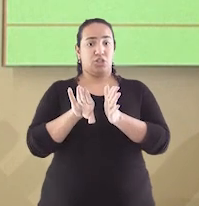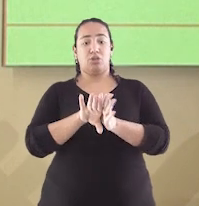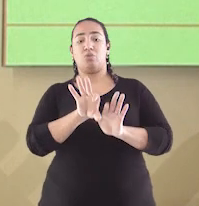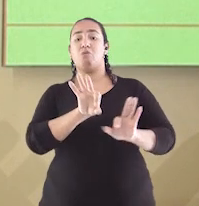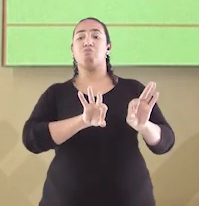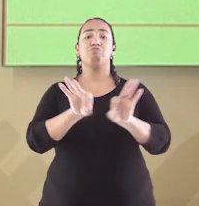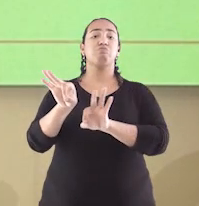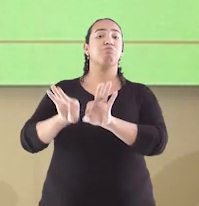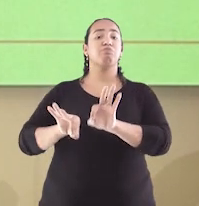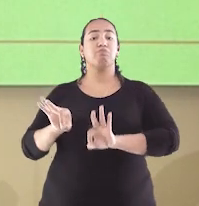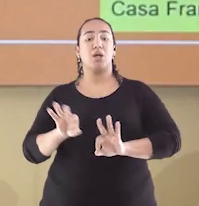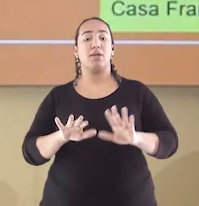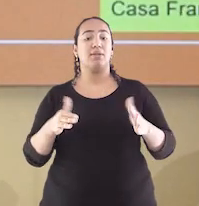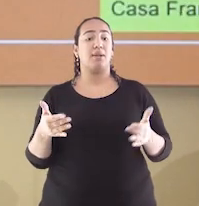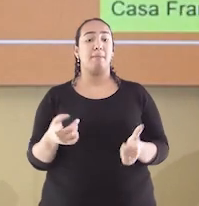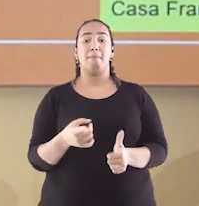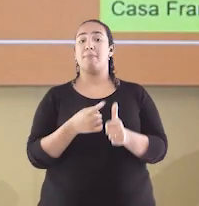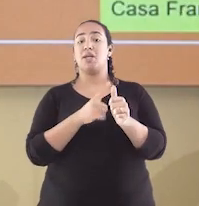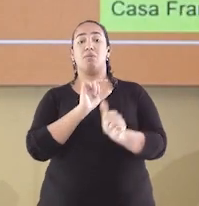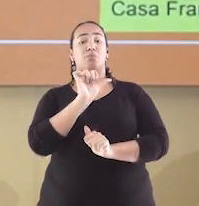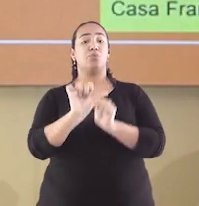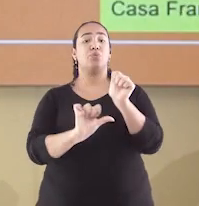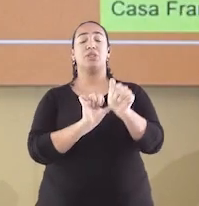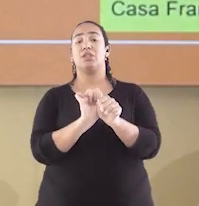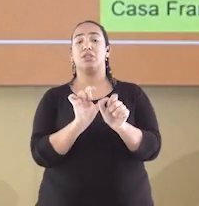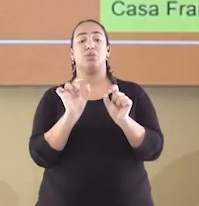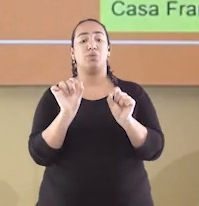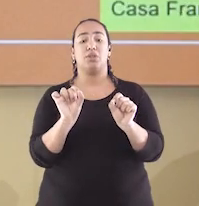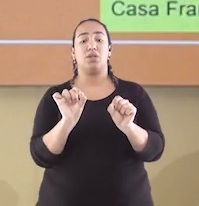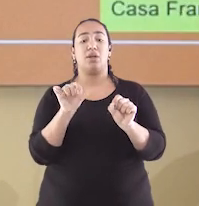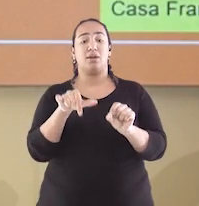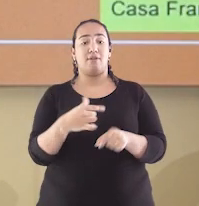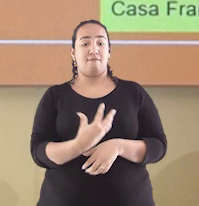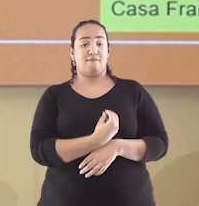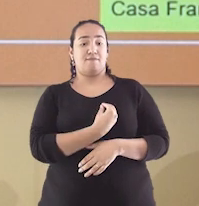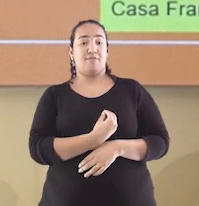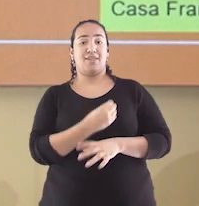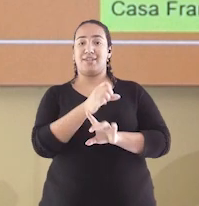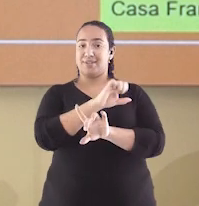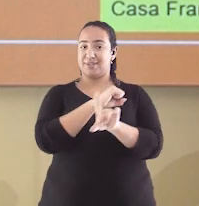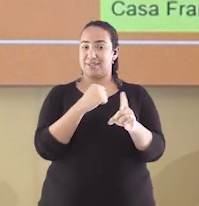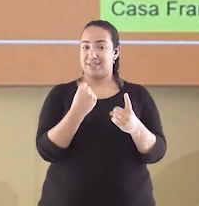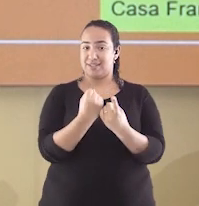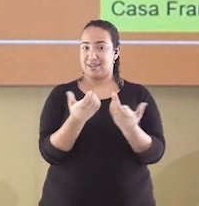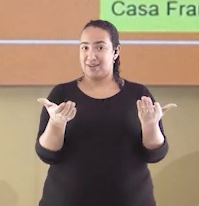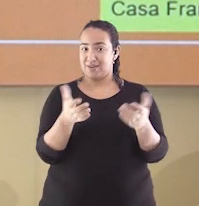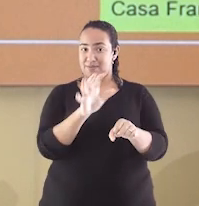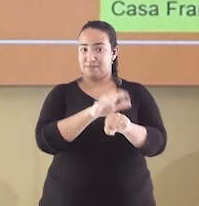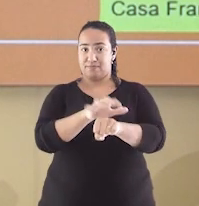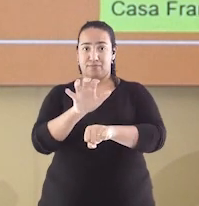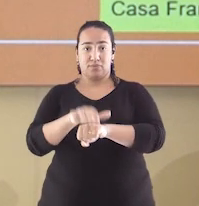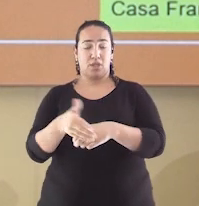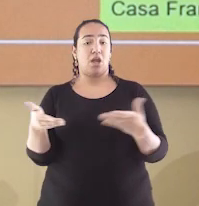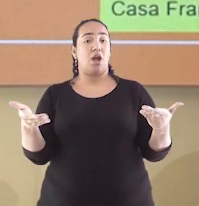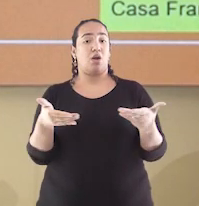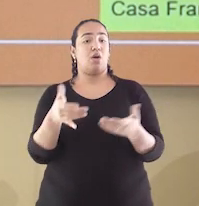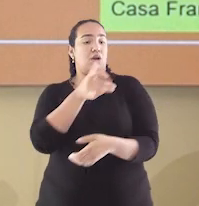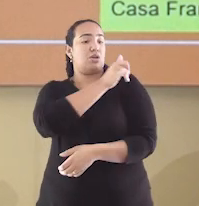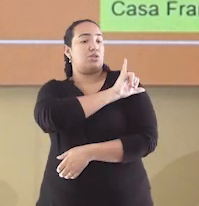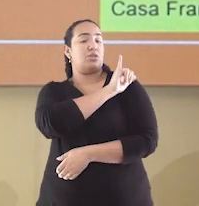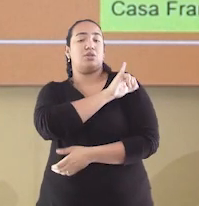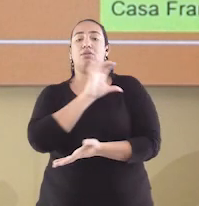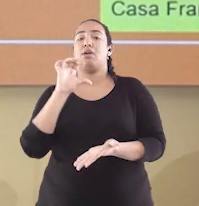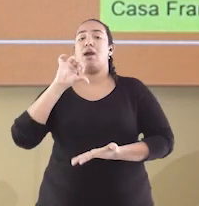as coisas por aqui. As primeiras mudanças foram na vida social da colônia. Agora, o Rio de Janeiro era a capital do império